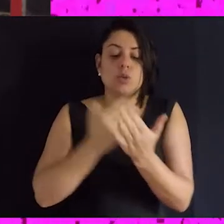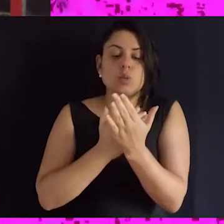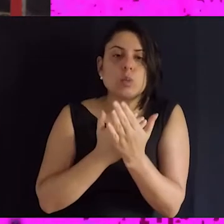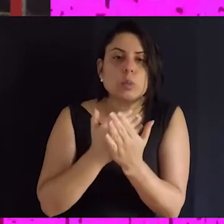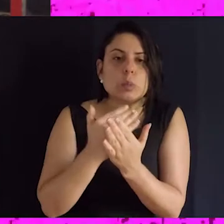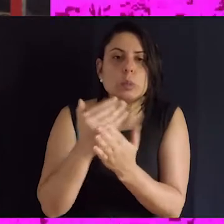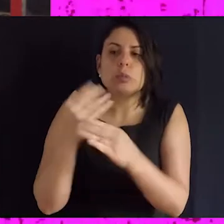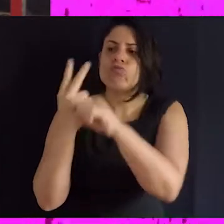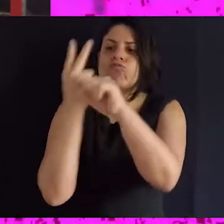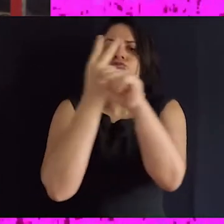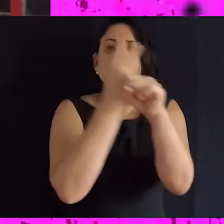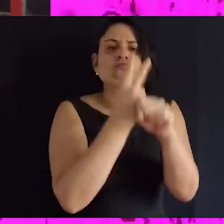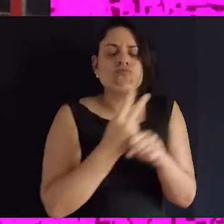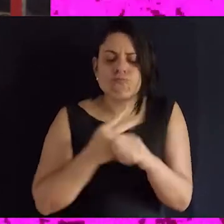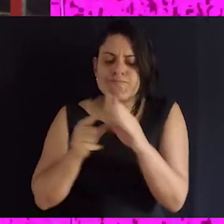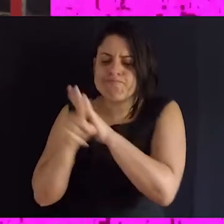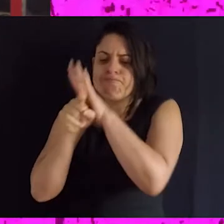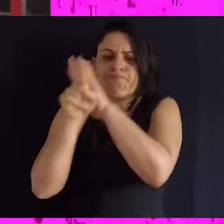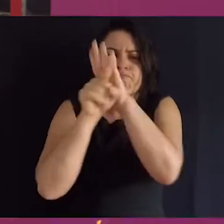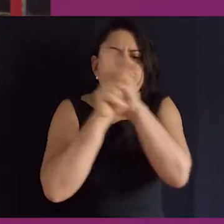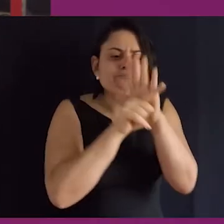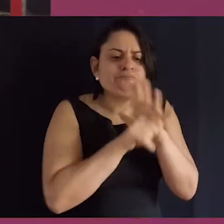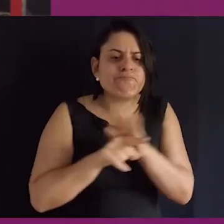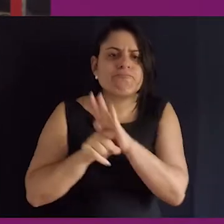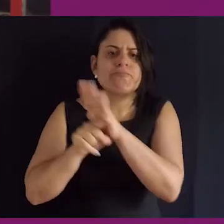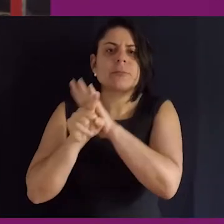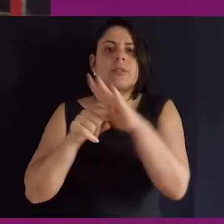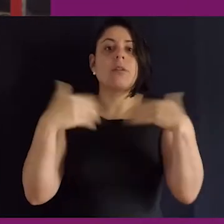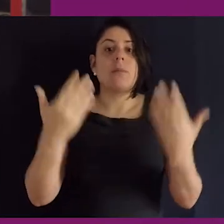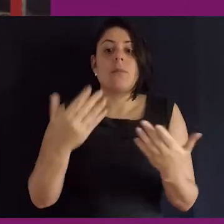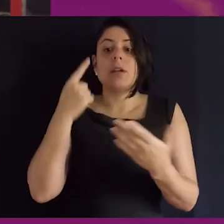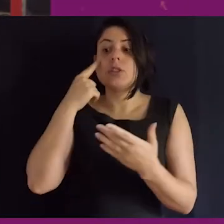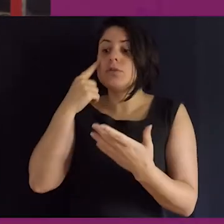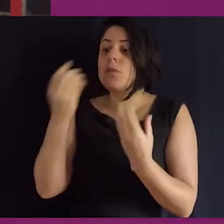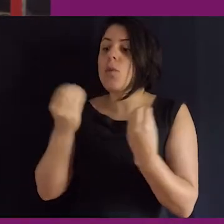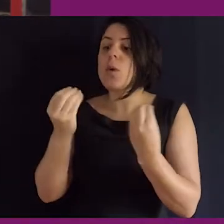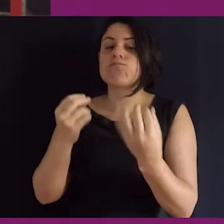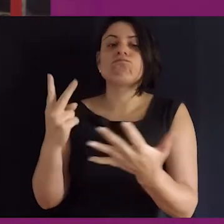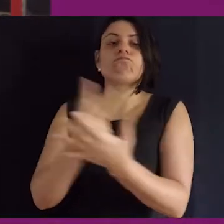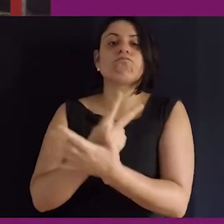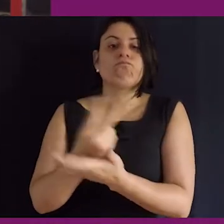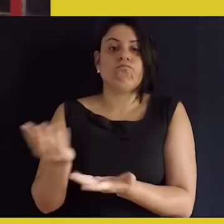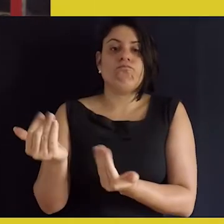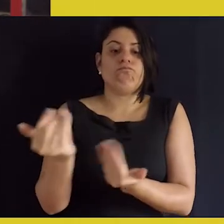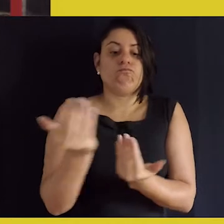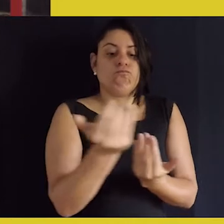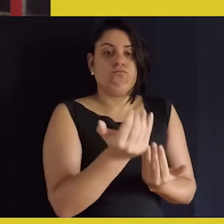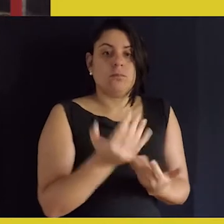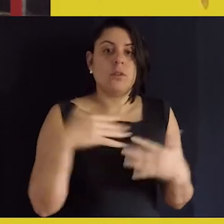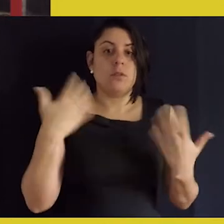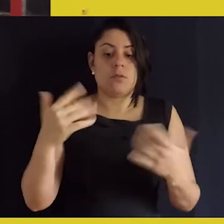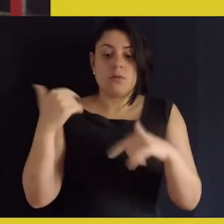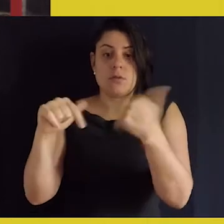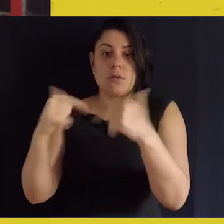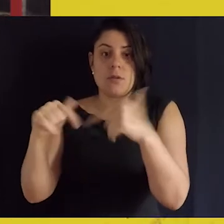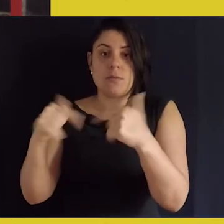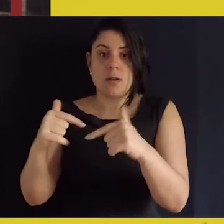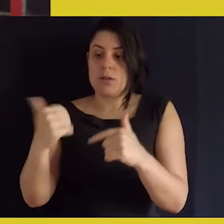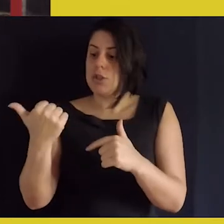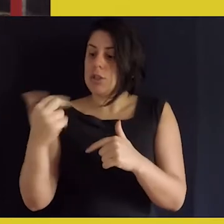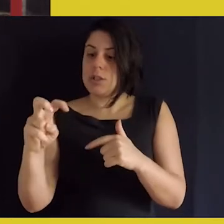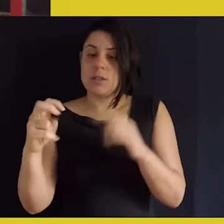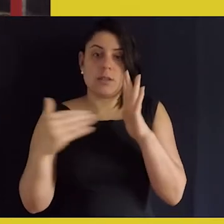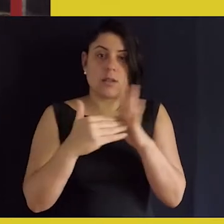processo, ele se dá para a gente fazer uma busca pelo território de Belo Horizonte, compreendendo onde estava o nosso público-alvo, né?